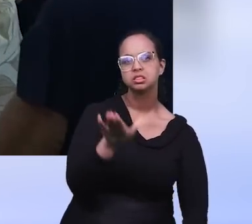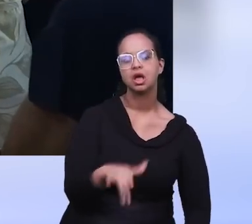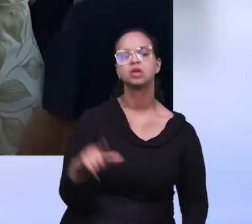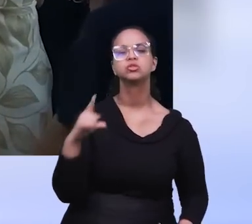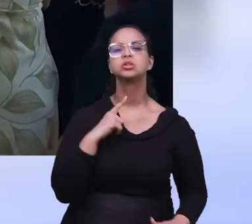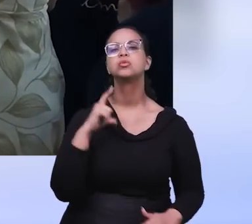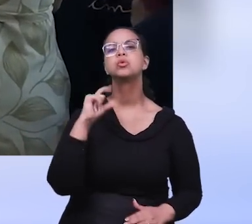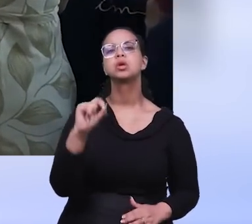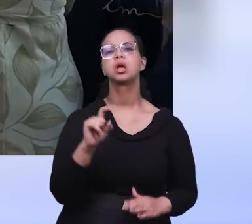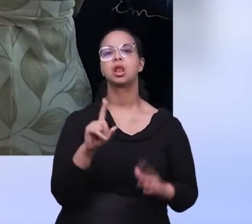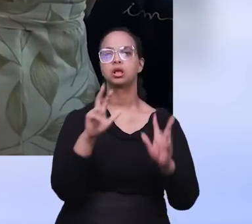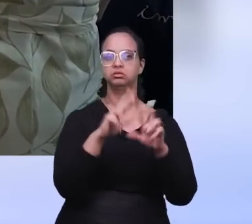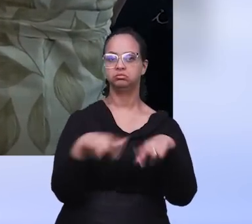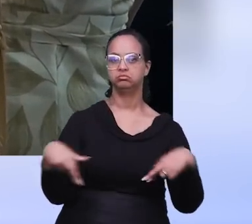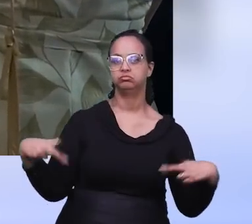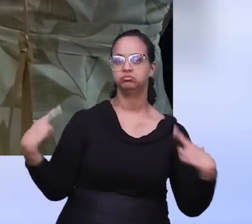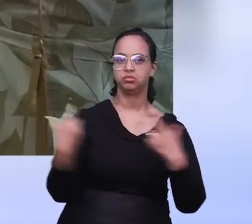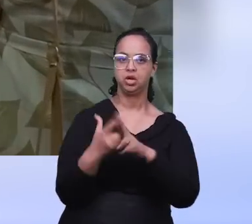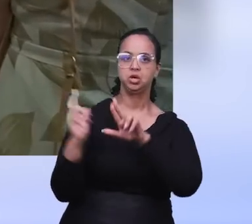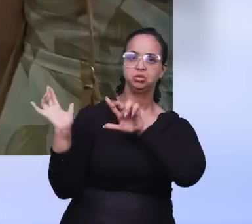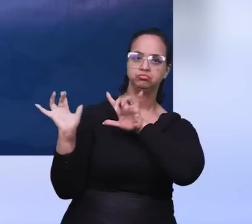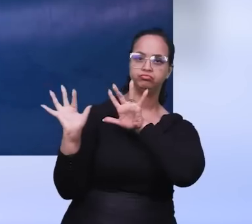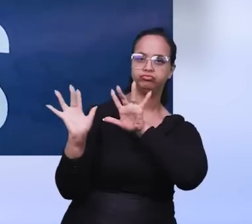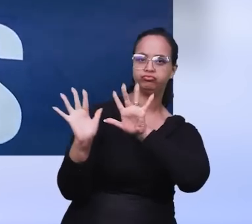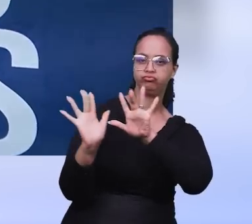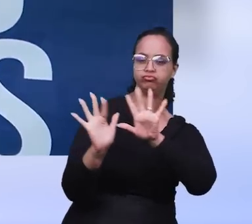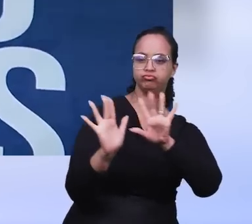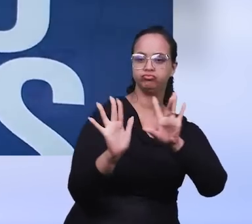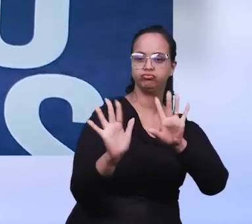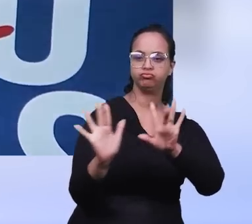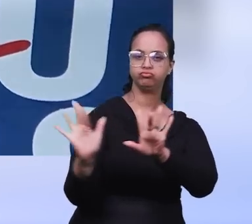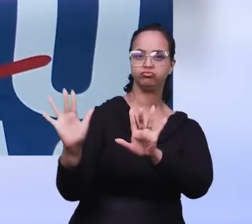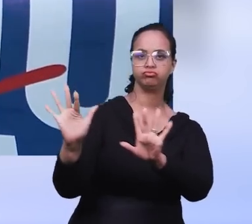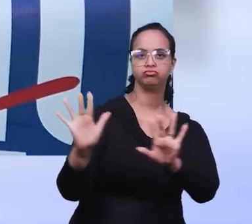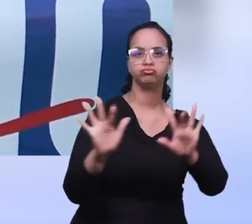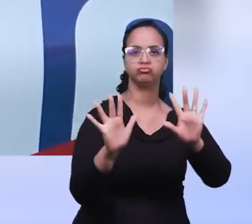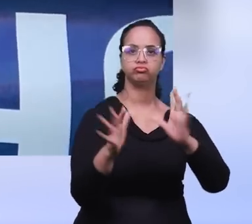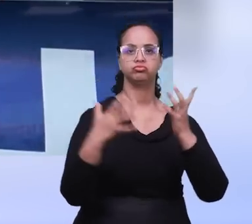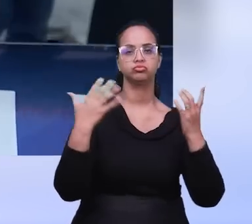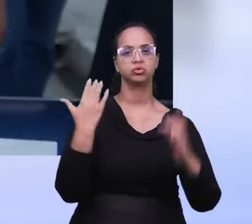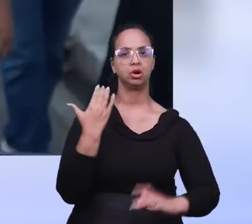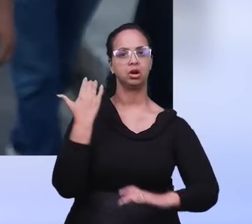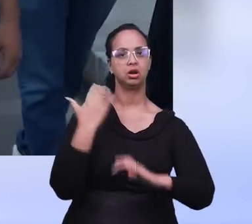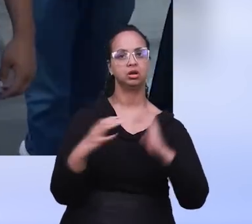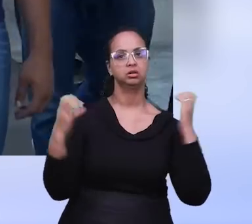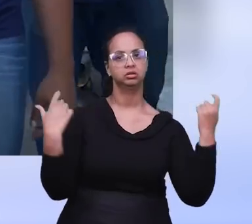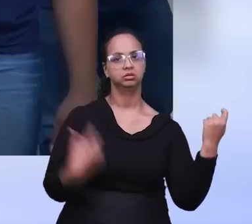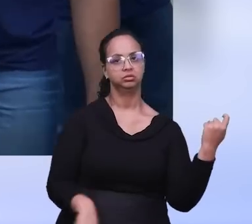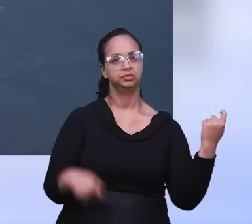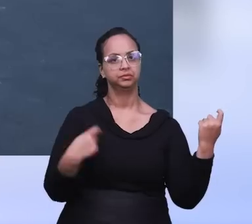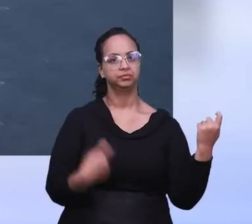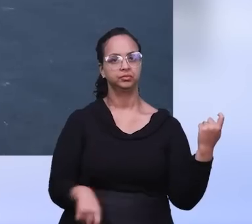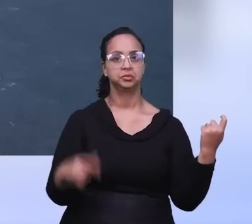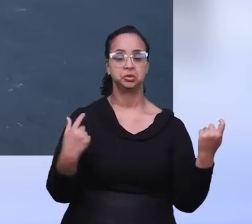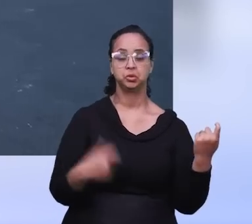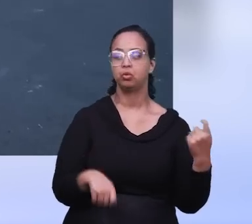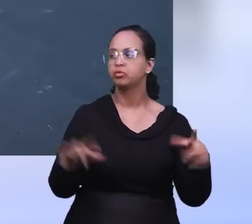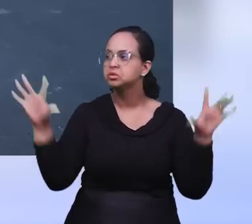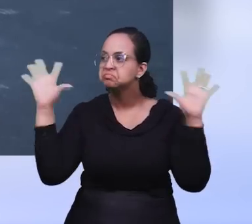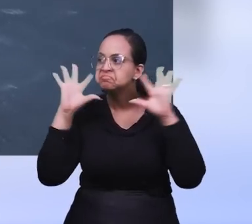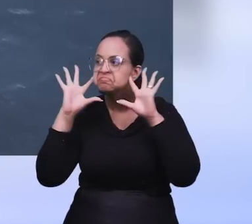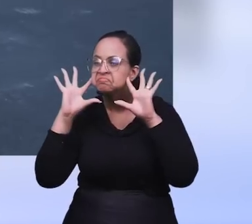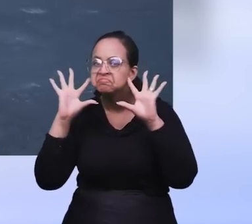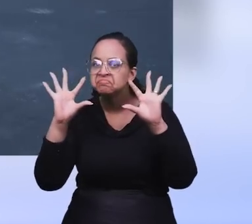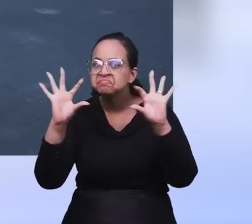Os irmãos se reuniram na igreja do bairro de Seum e depois percorreram ruas entoando louvores ao Senhor. Os louvores